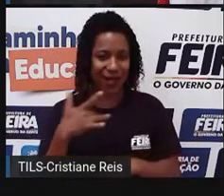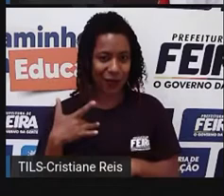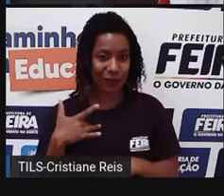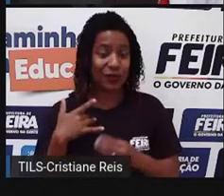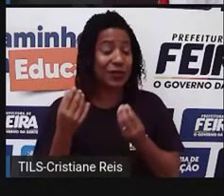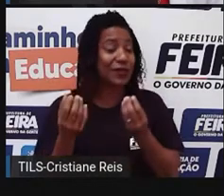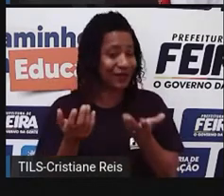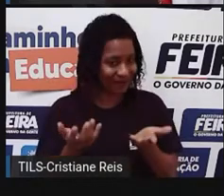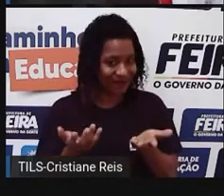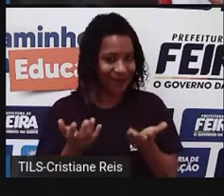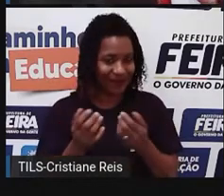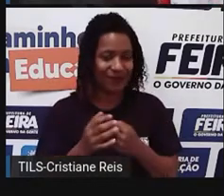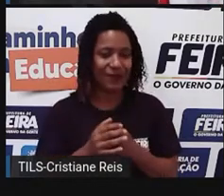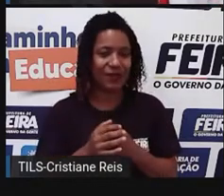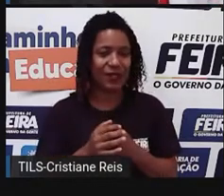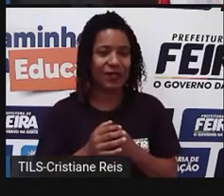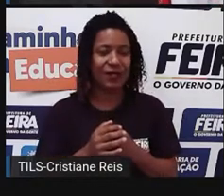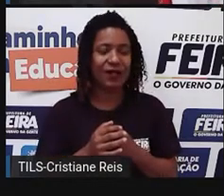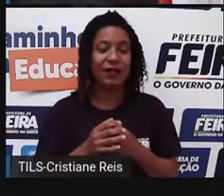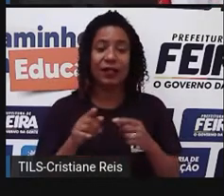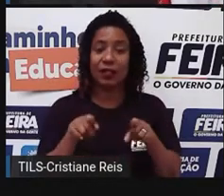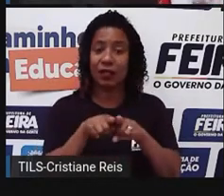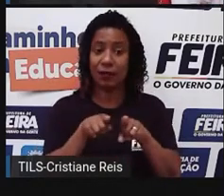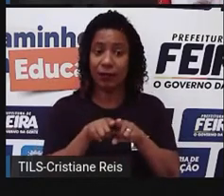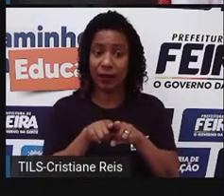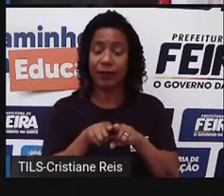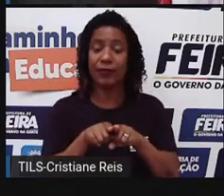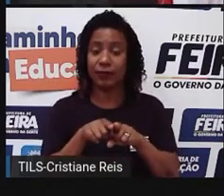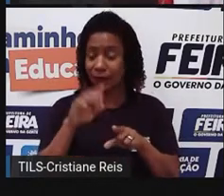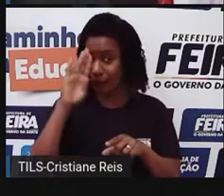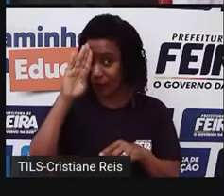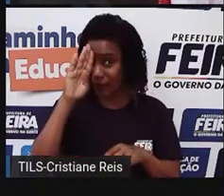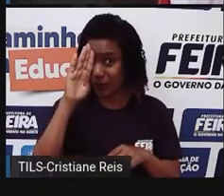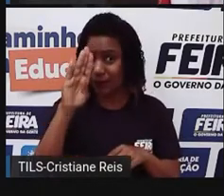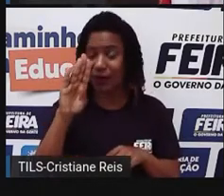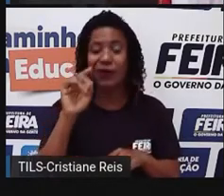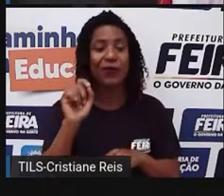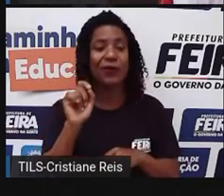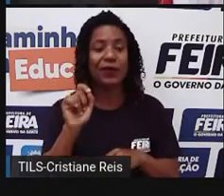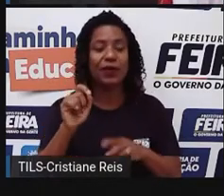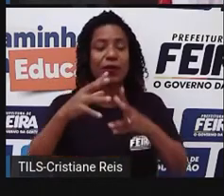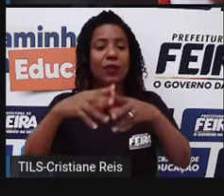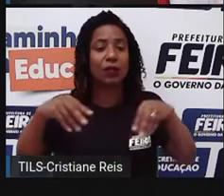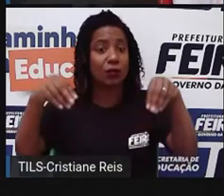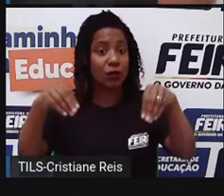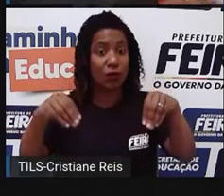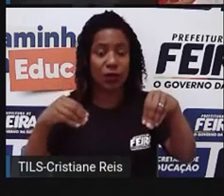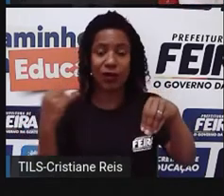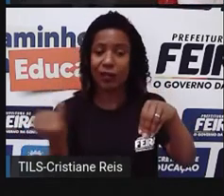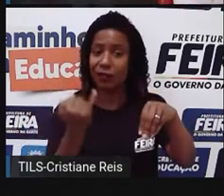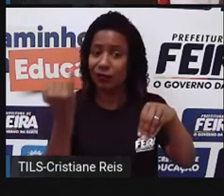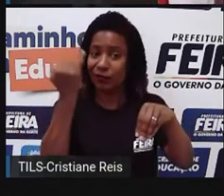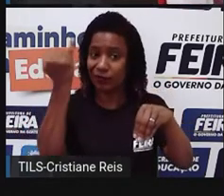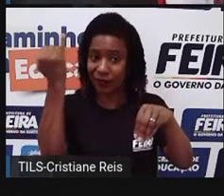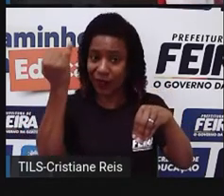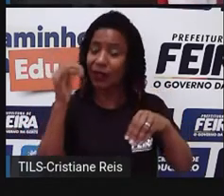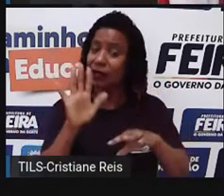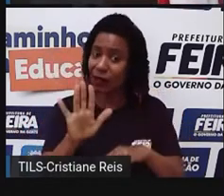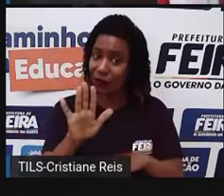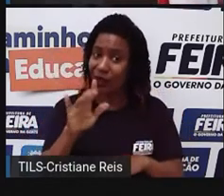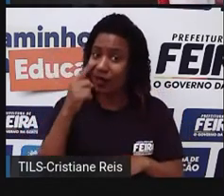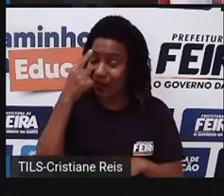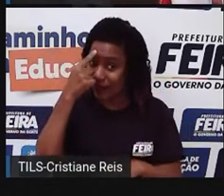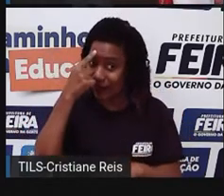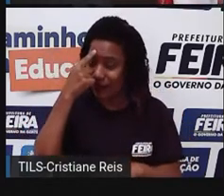geopolítica clássica. O ideal principal, né, é de valorização do território. A ideia principal é valorizar